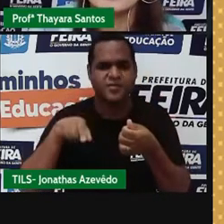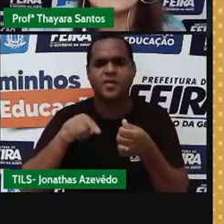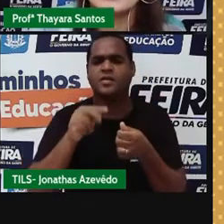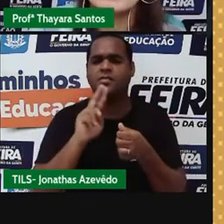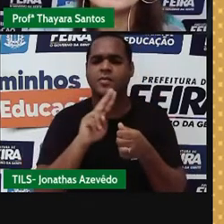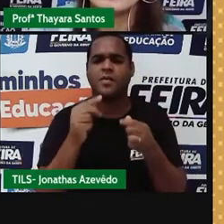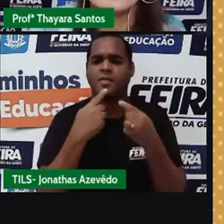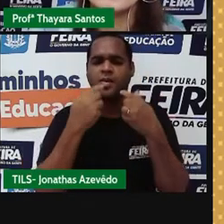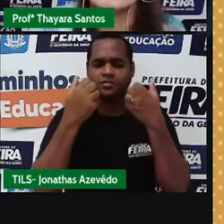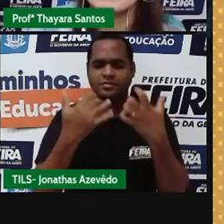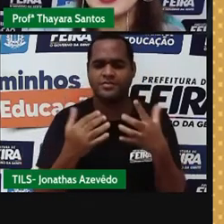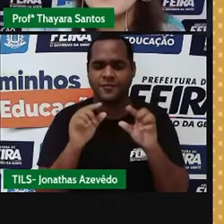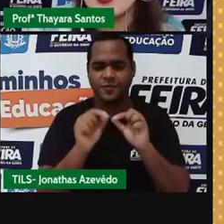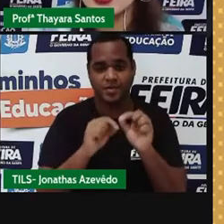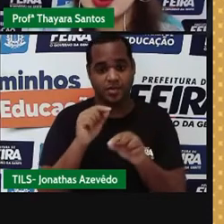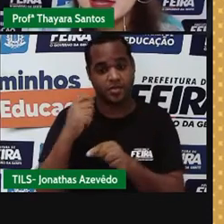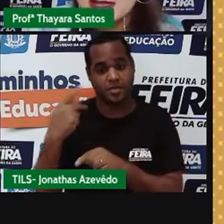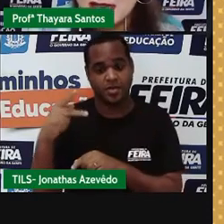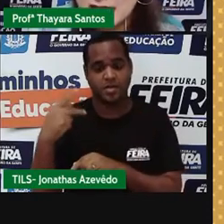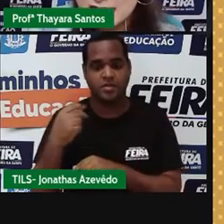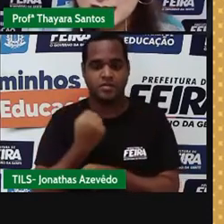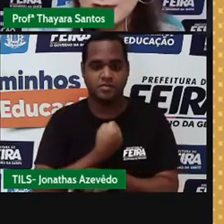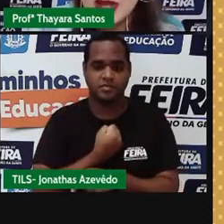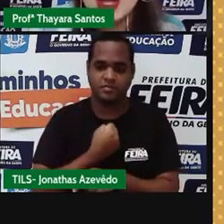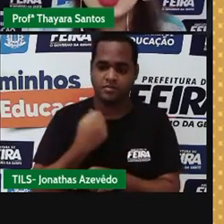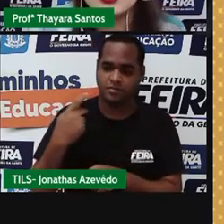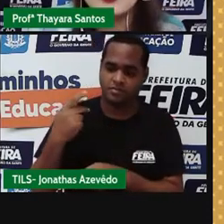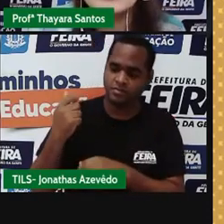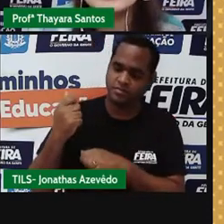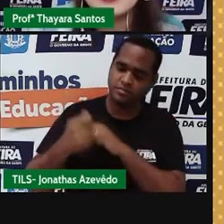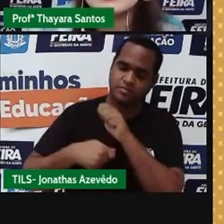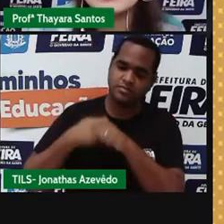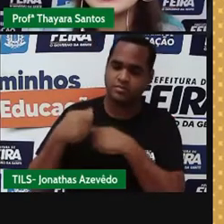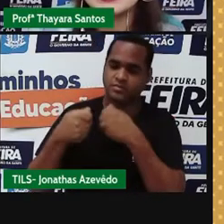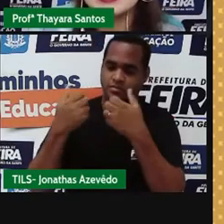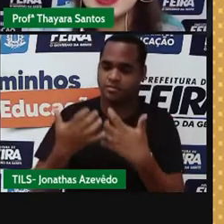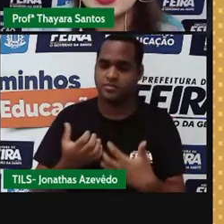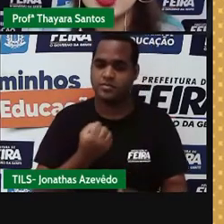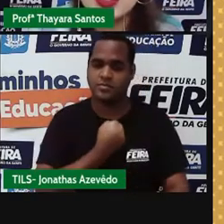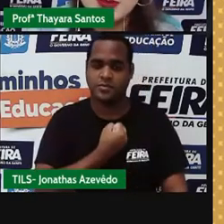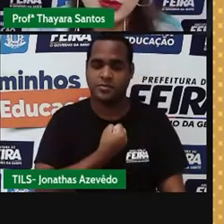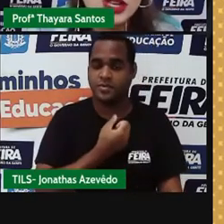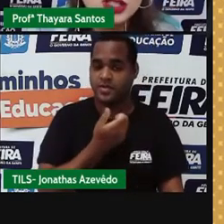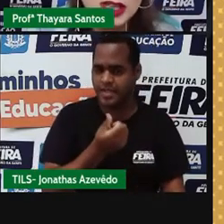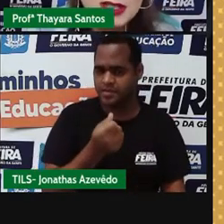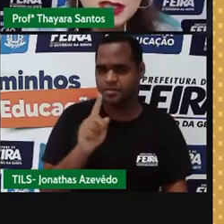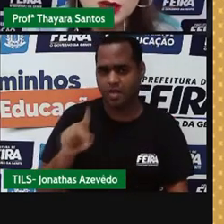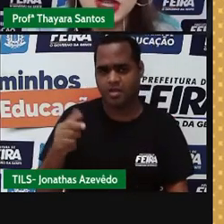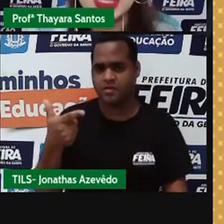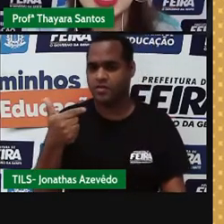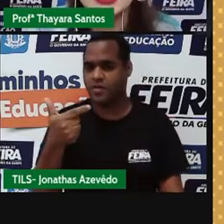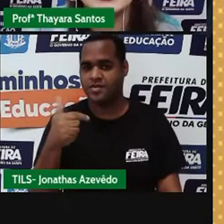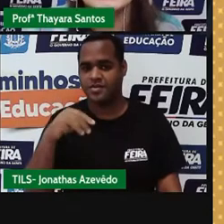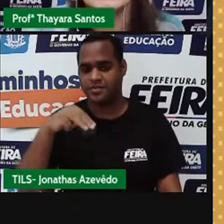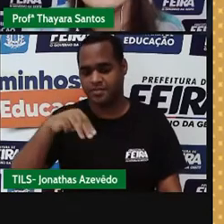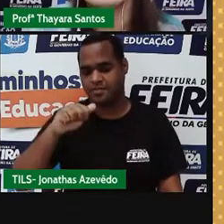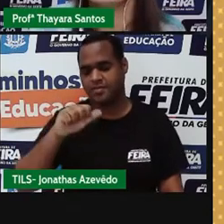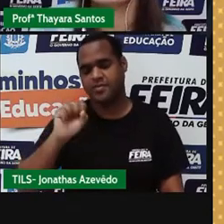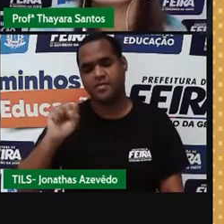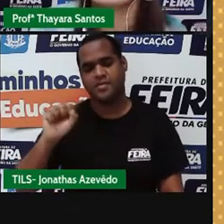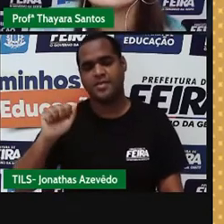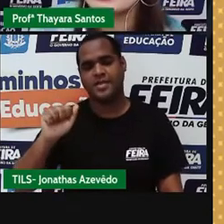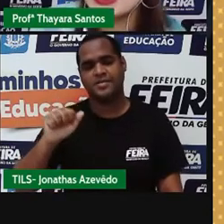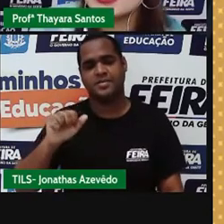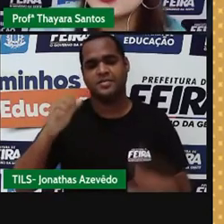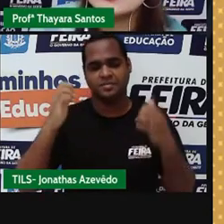que o número atômico do carbono é 6, o número de massa dele é 12, porque já está escrito aqui, e qual